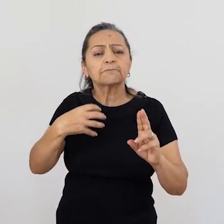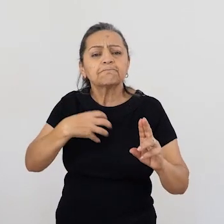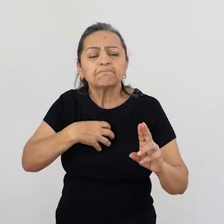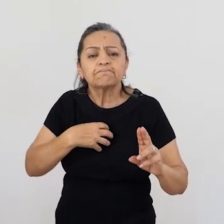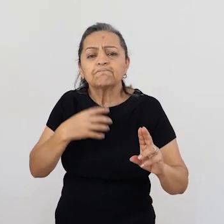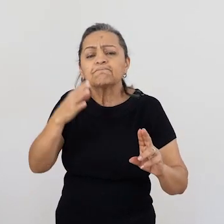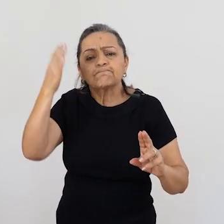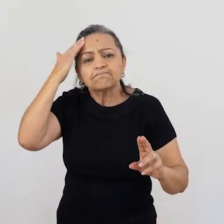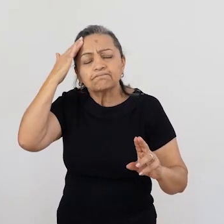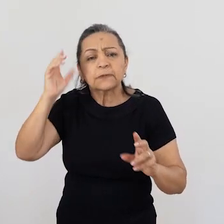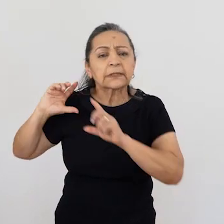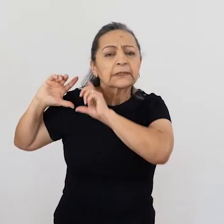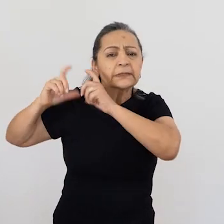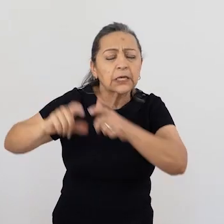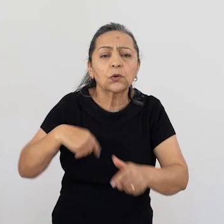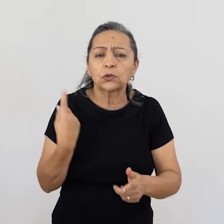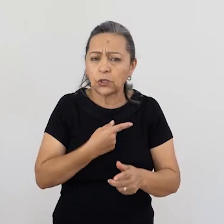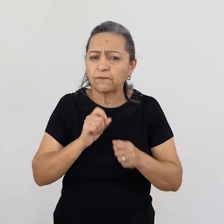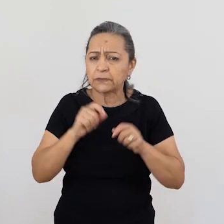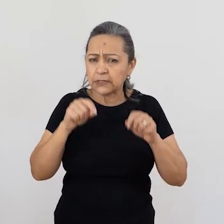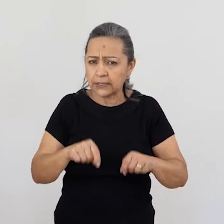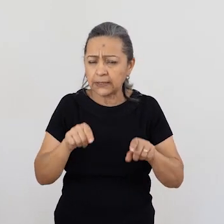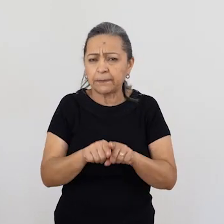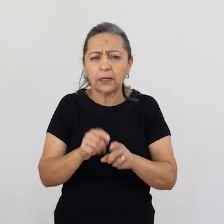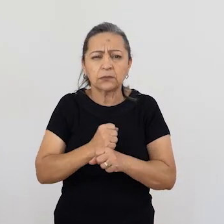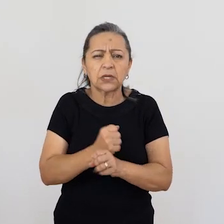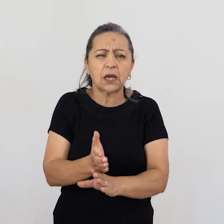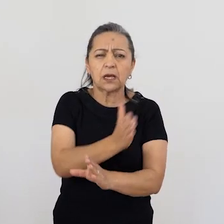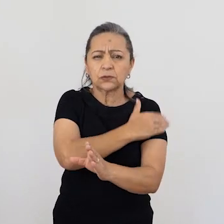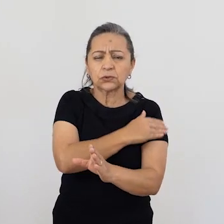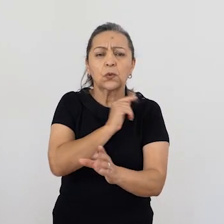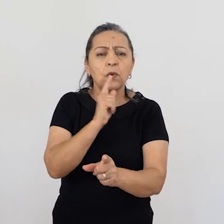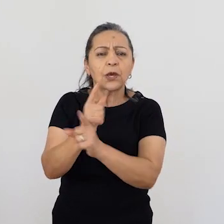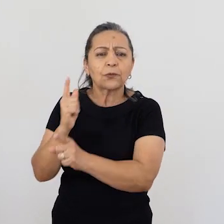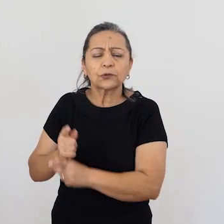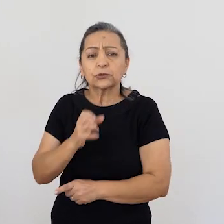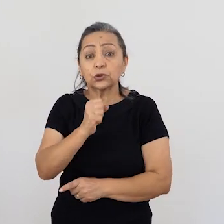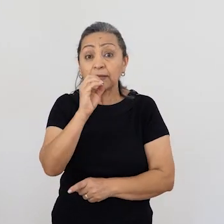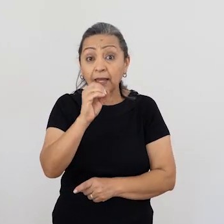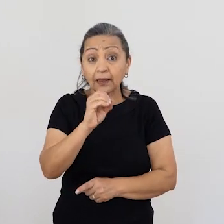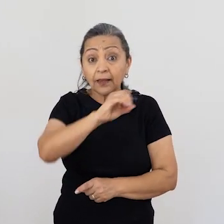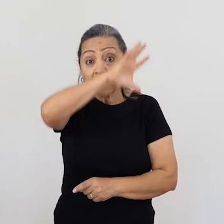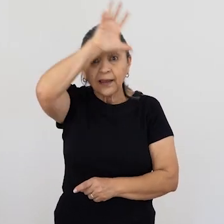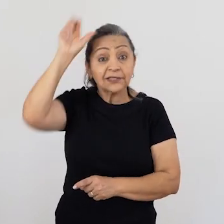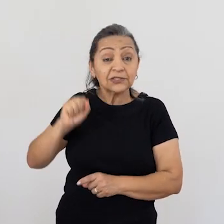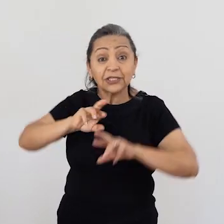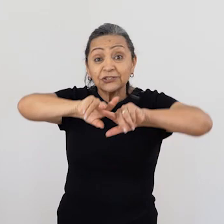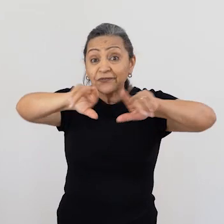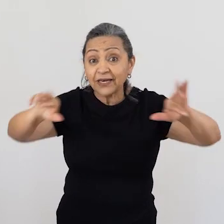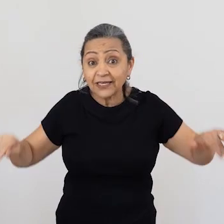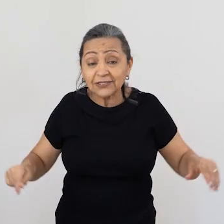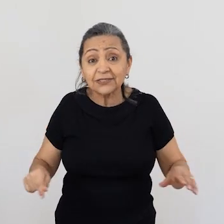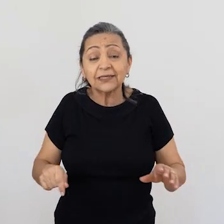inclusive, ano passado, tivemos o curso na UNB Arandu para, justamente, beber na fonte desses saberes tradicionais. Nós realizamos